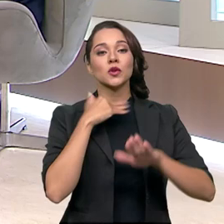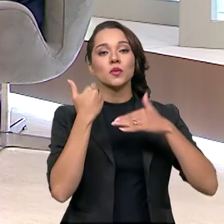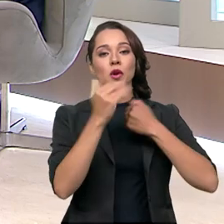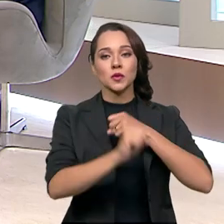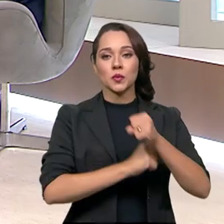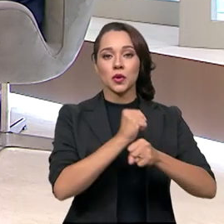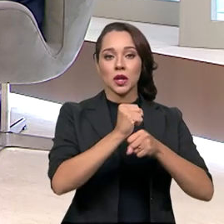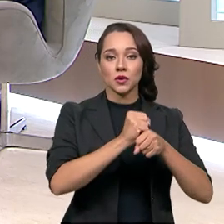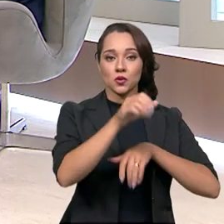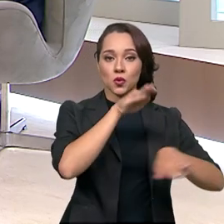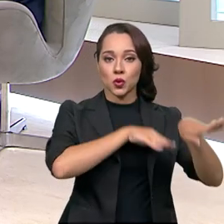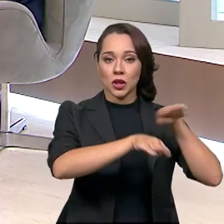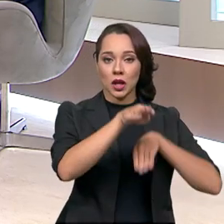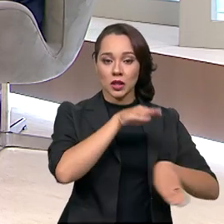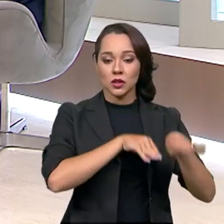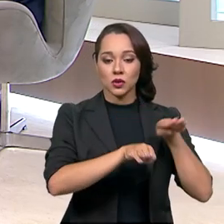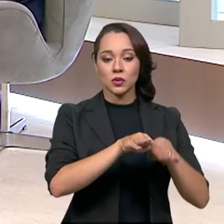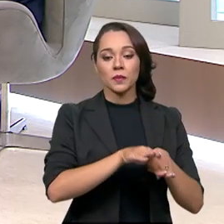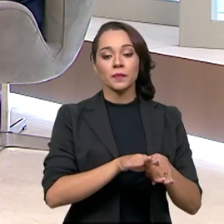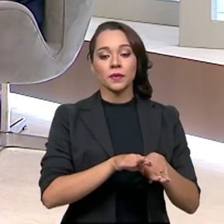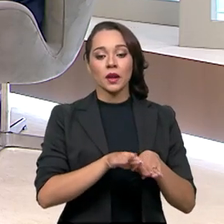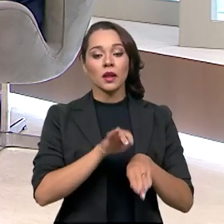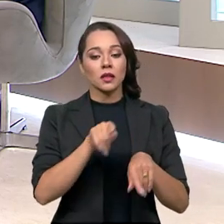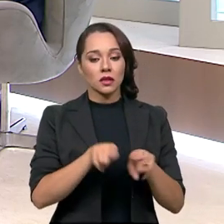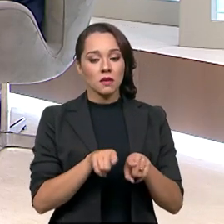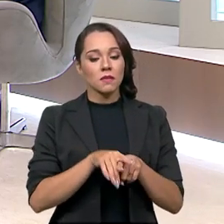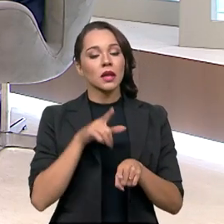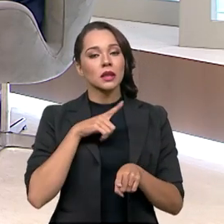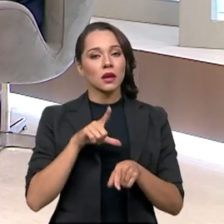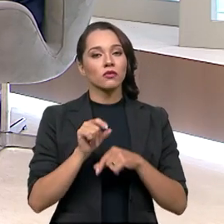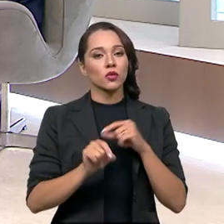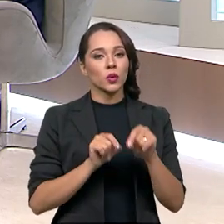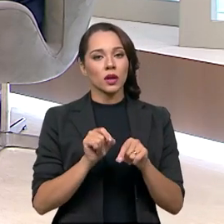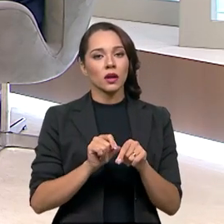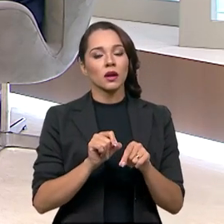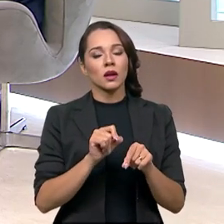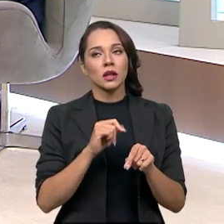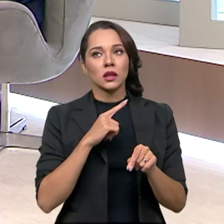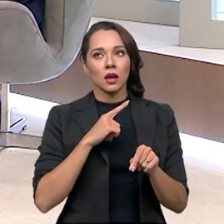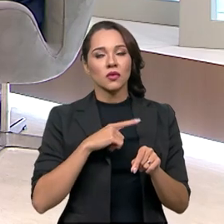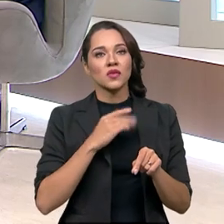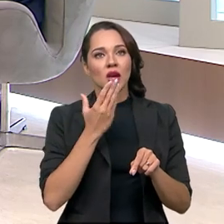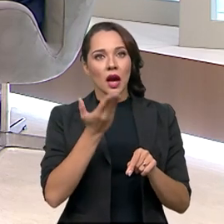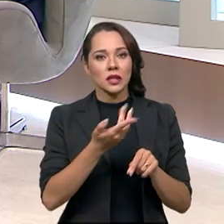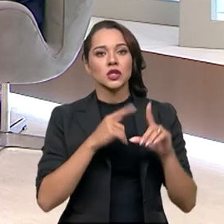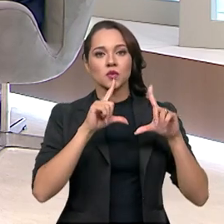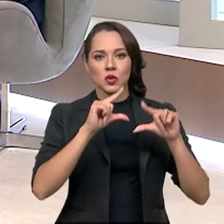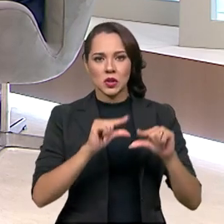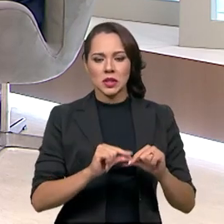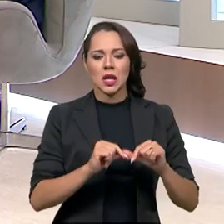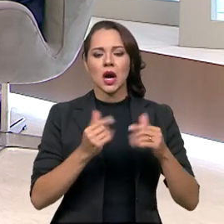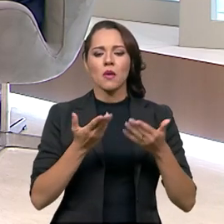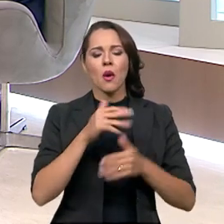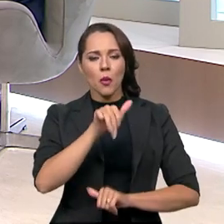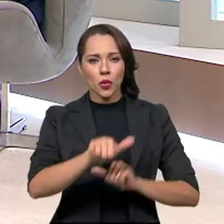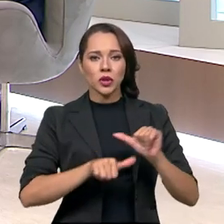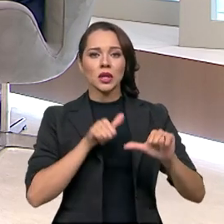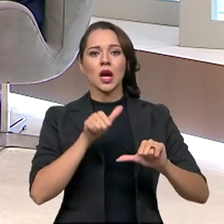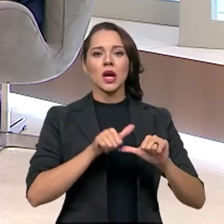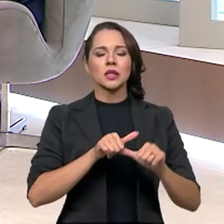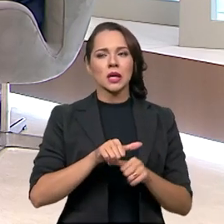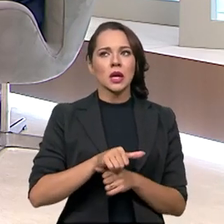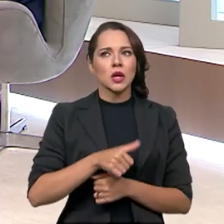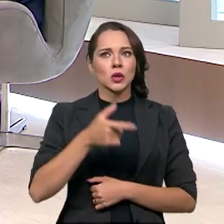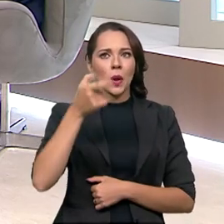por ano no trânsito, de uma certa forma, elas levaram a essa redução, a uma mudança na